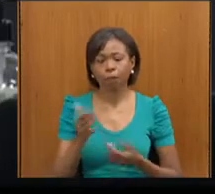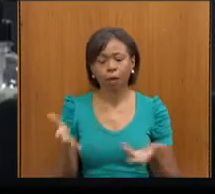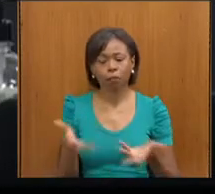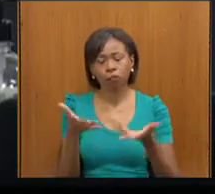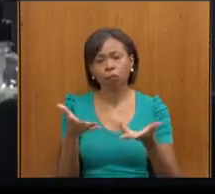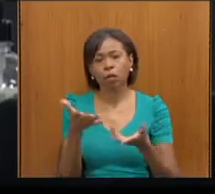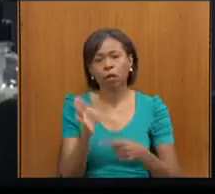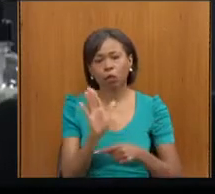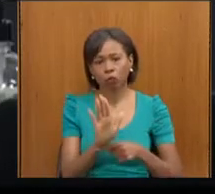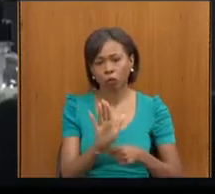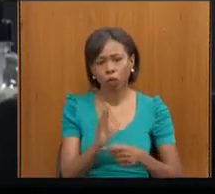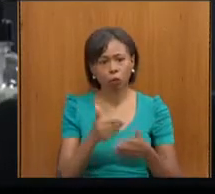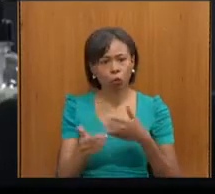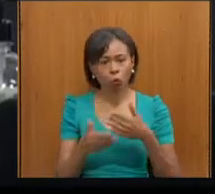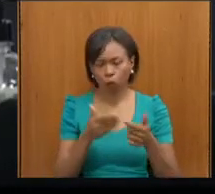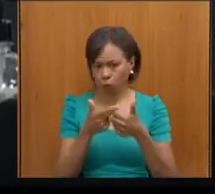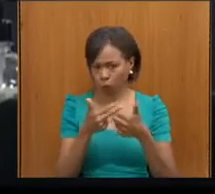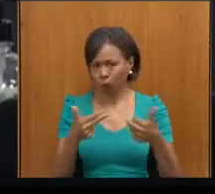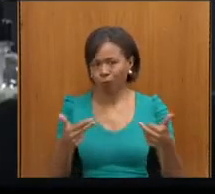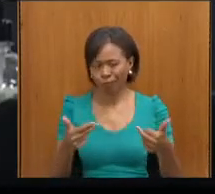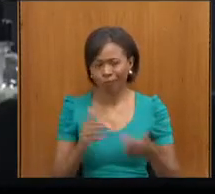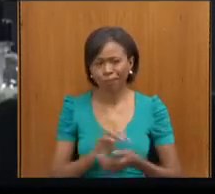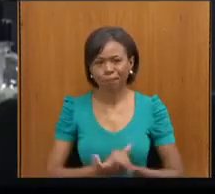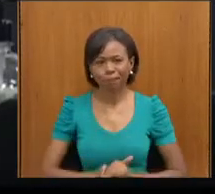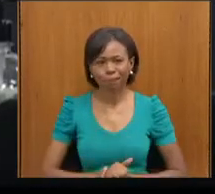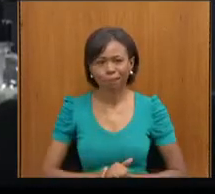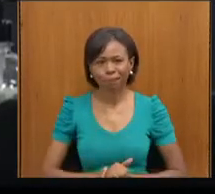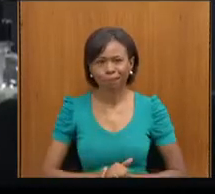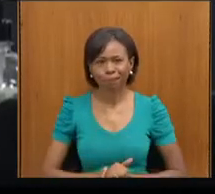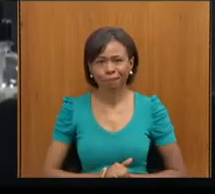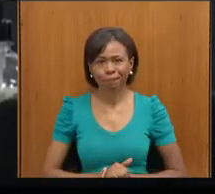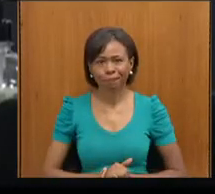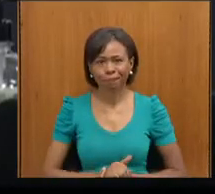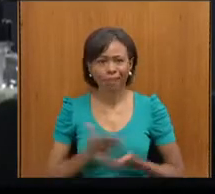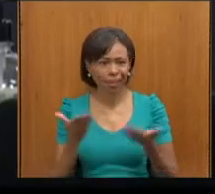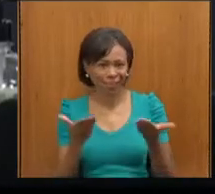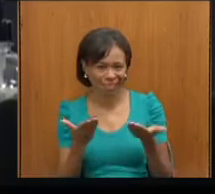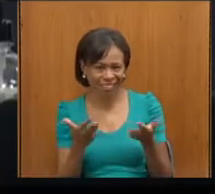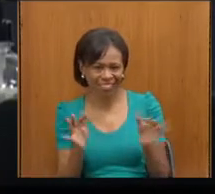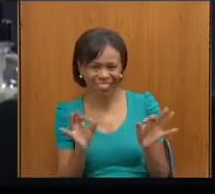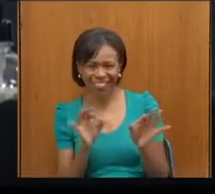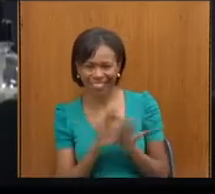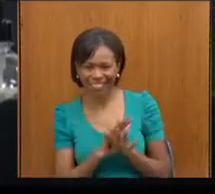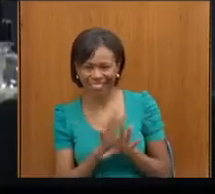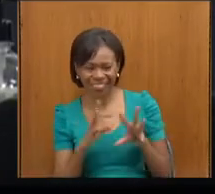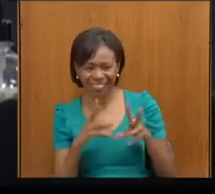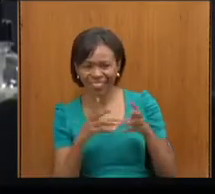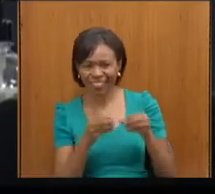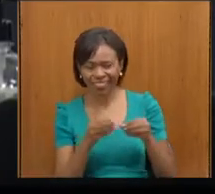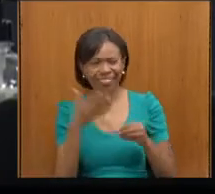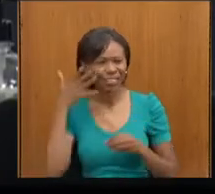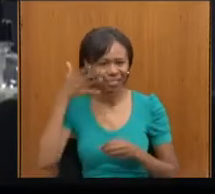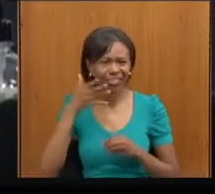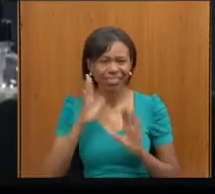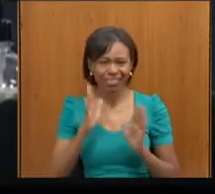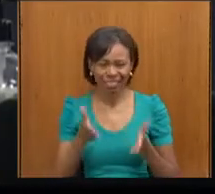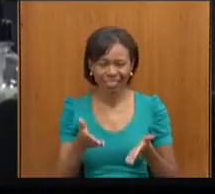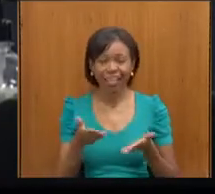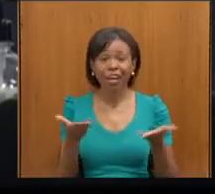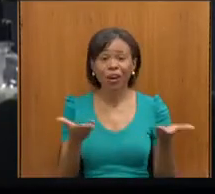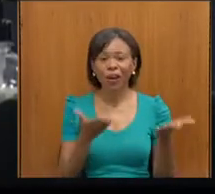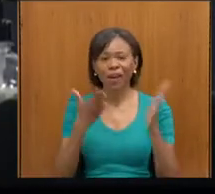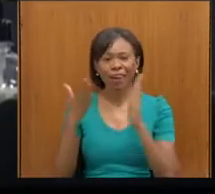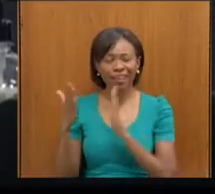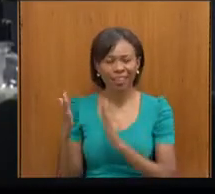ajudar no que for possível ao MG Transplantes agora sim acho que não pulou mais ninguém nós vamos então passar aí para o